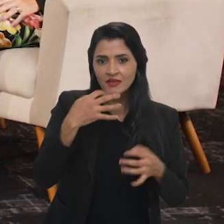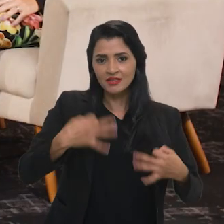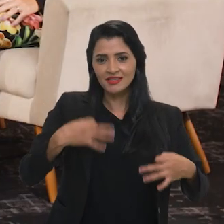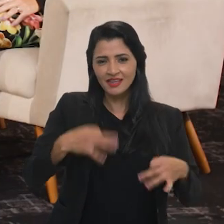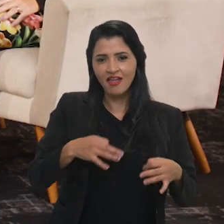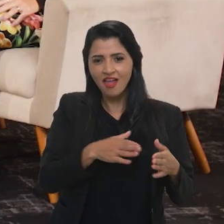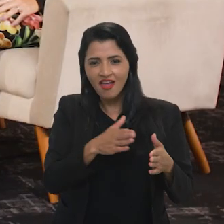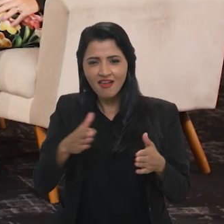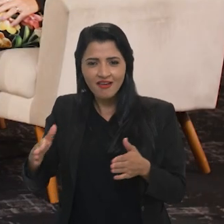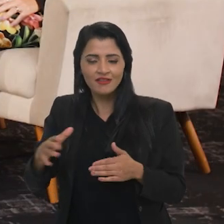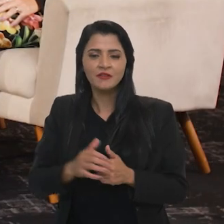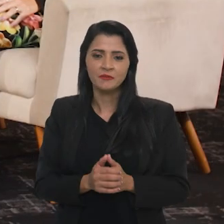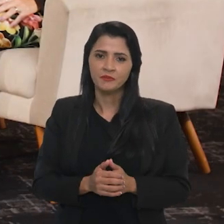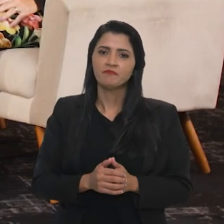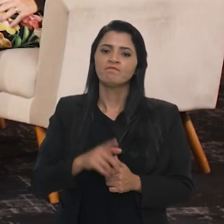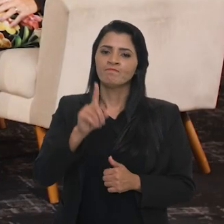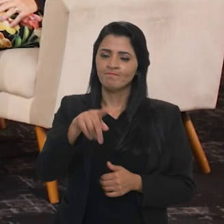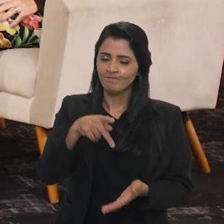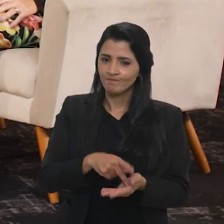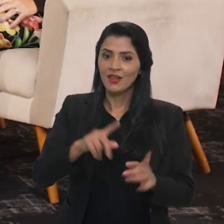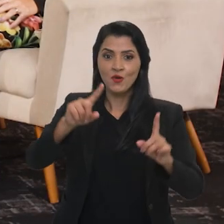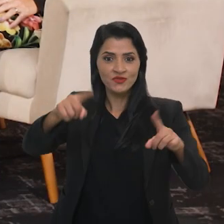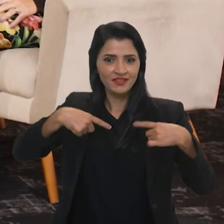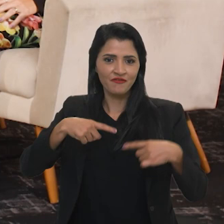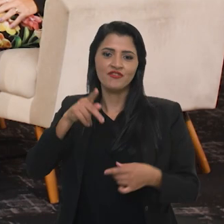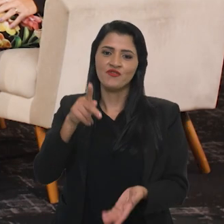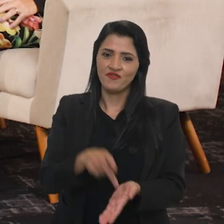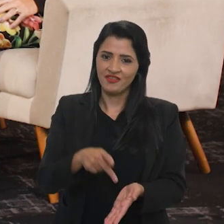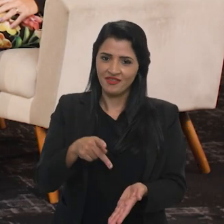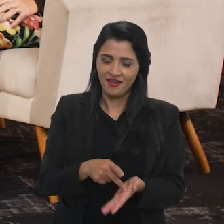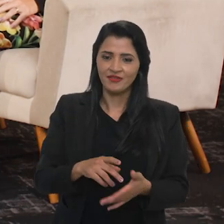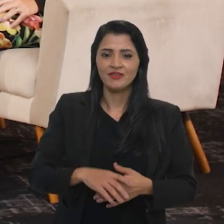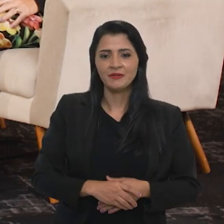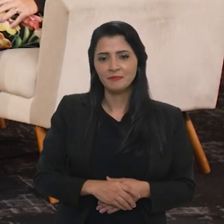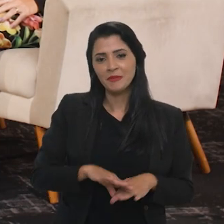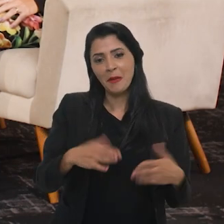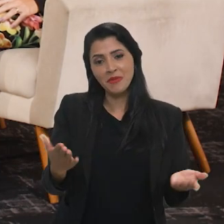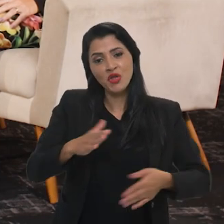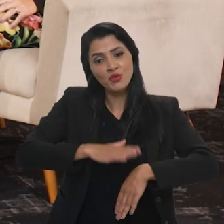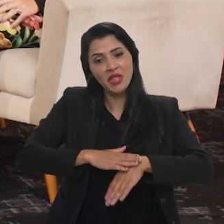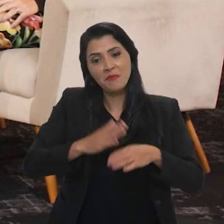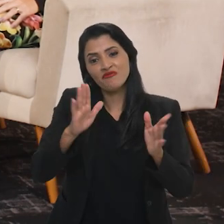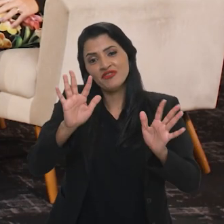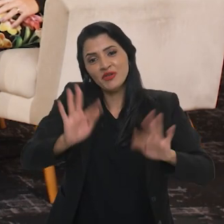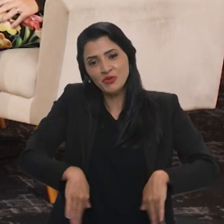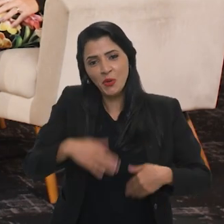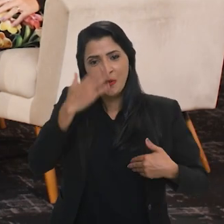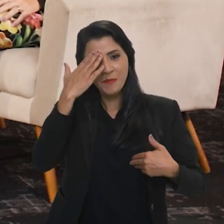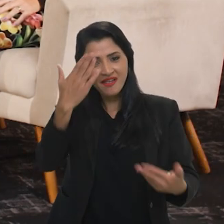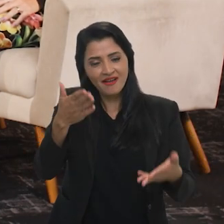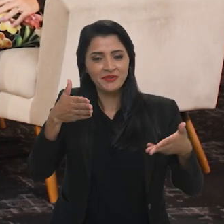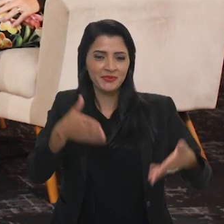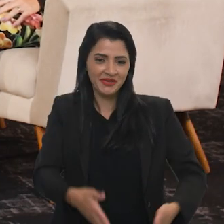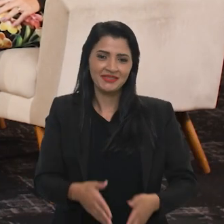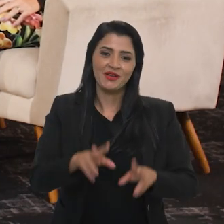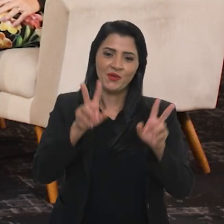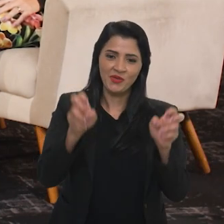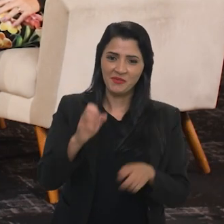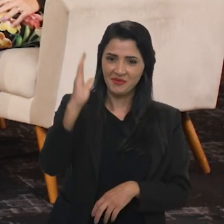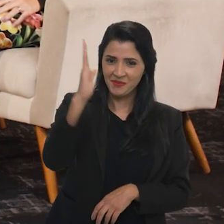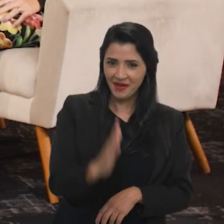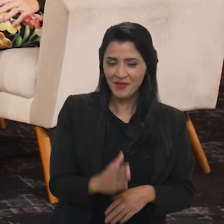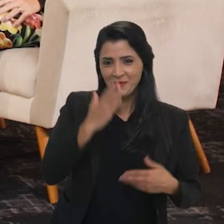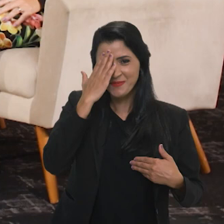outras coisas. de fato é um grande desafio, o assunto é ótimo, mas o nosso tempo acabou. Acabou. Obrigado pela participação aqui no Brasil Pauta, Muito